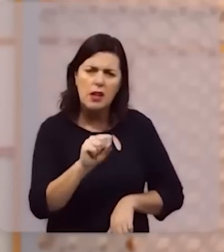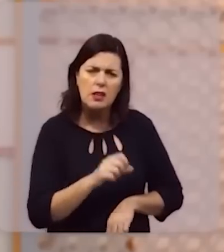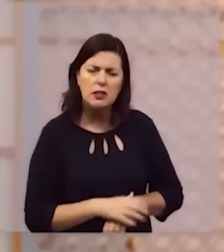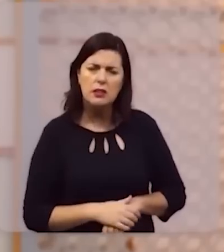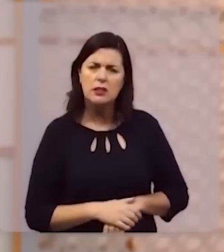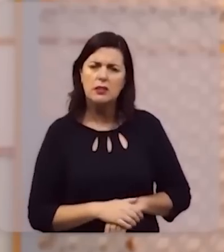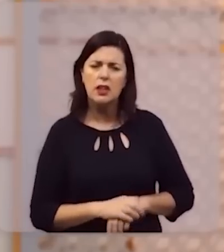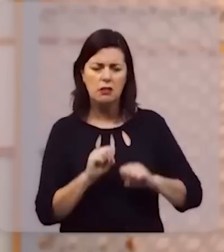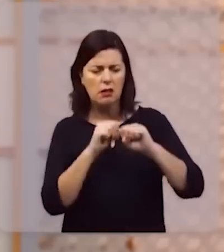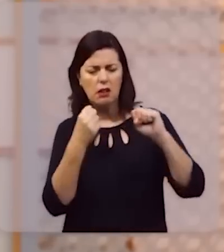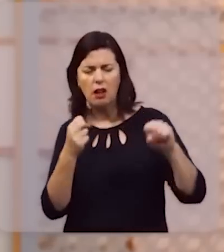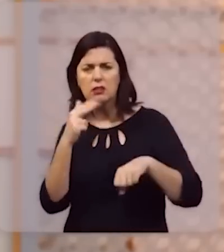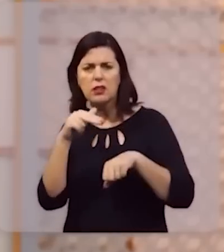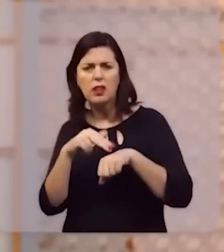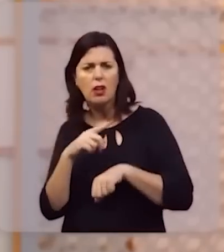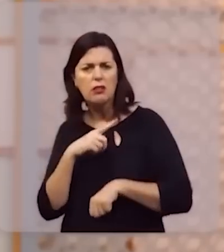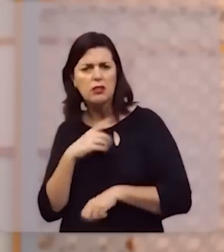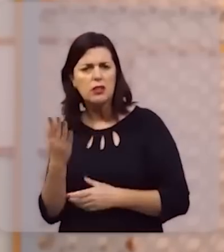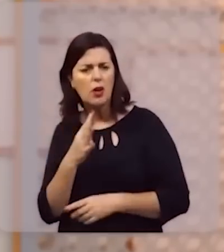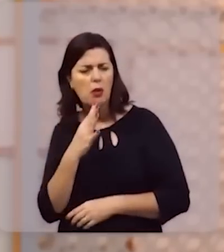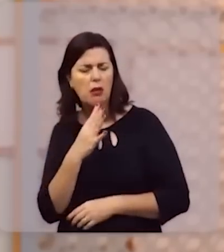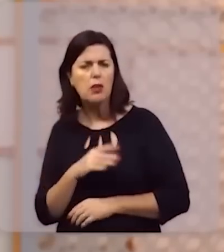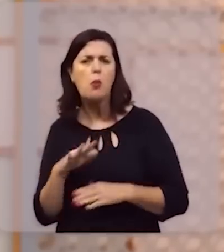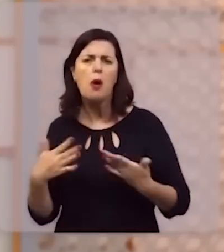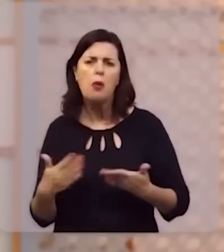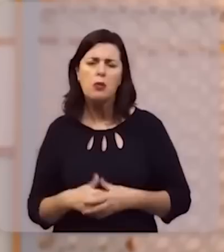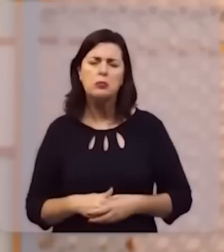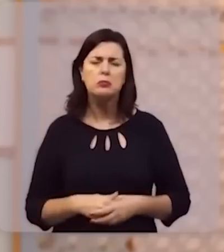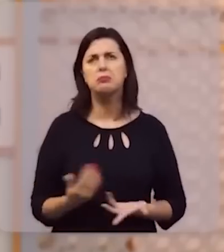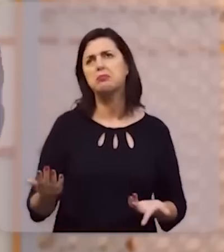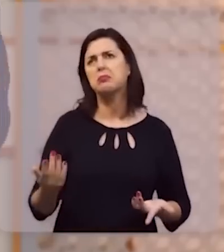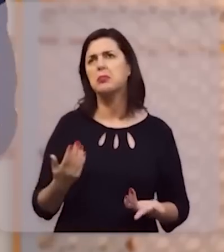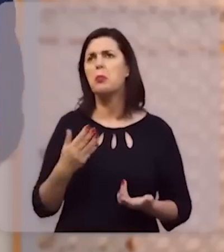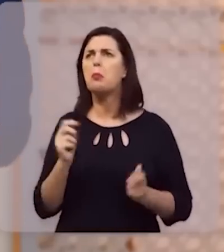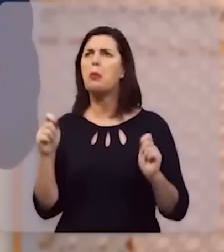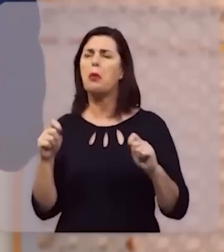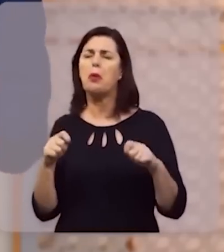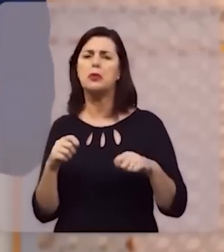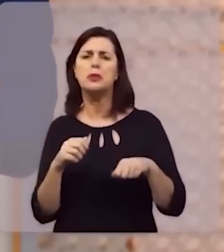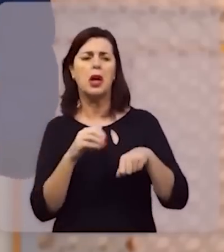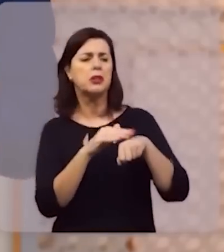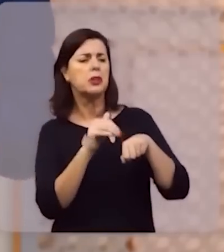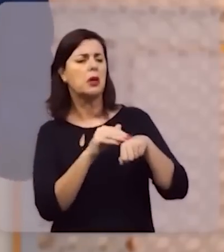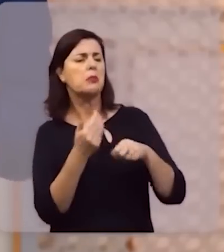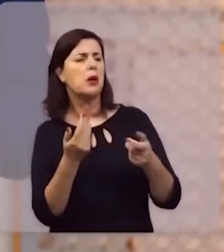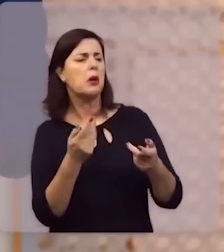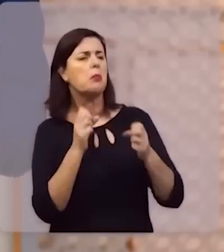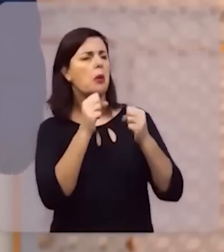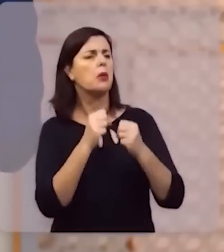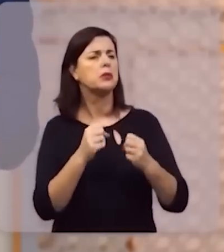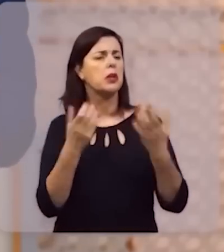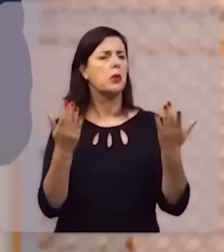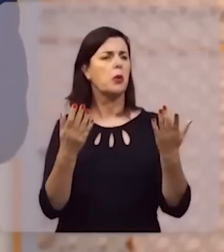que grandes nações ele tinha conhecimento. Ele podia evocar o poderoso império egípcio,